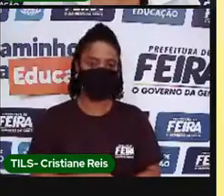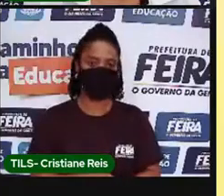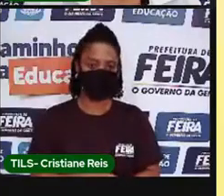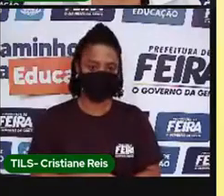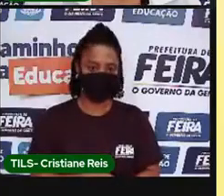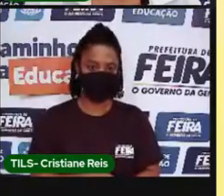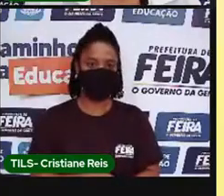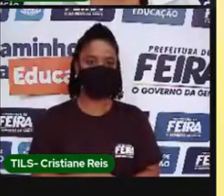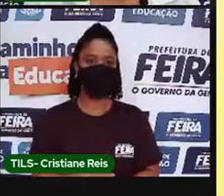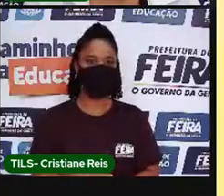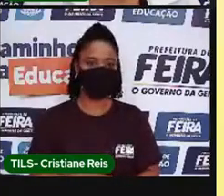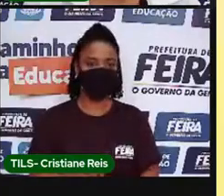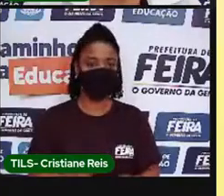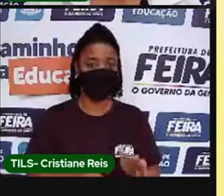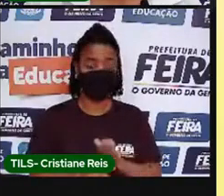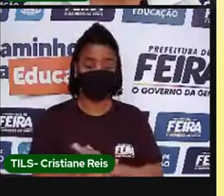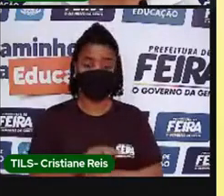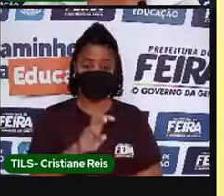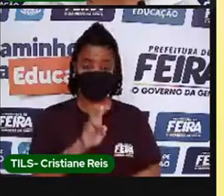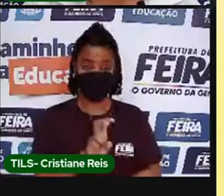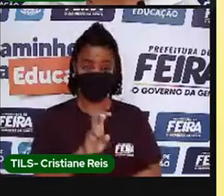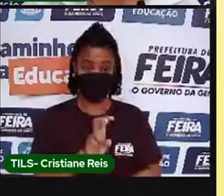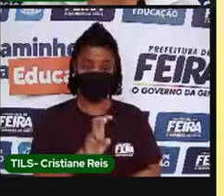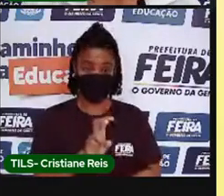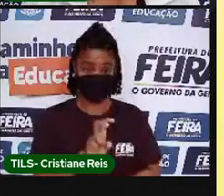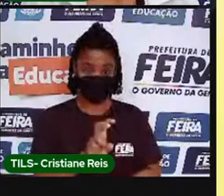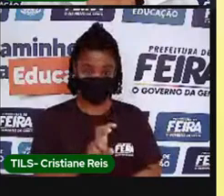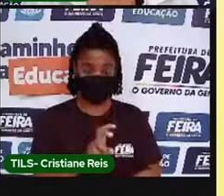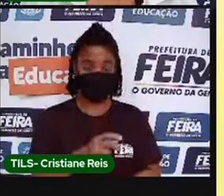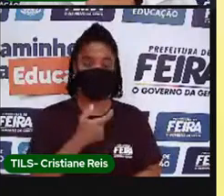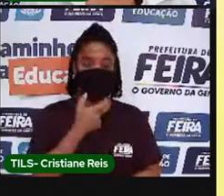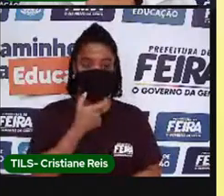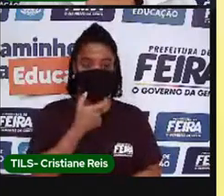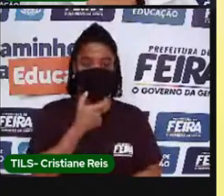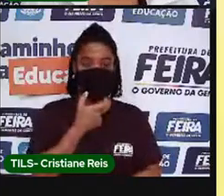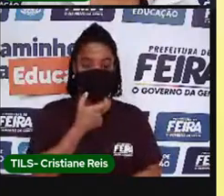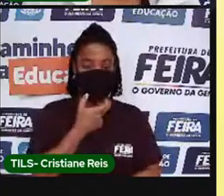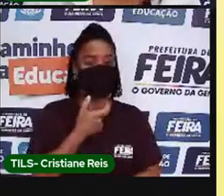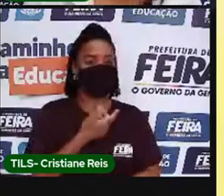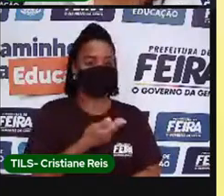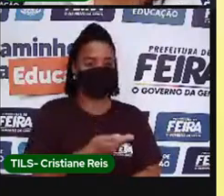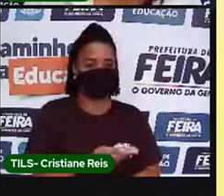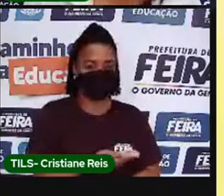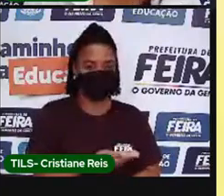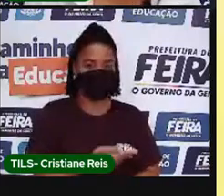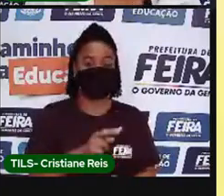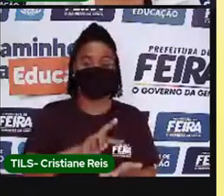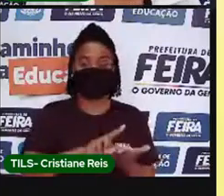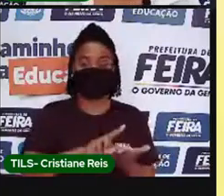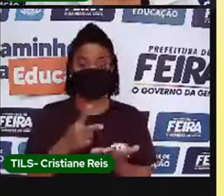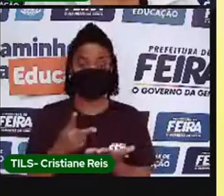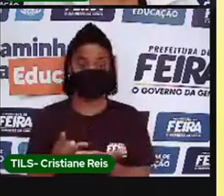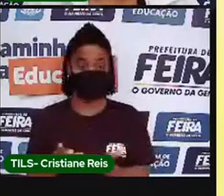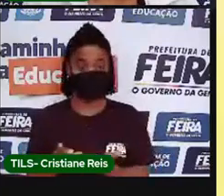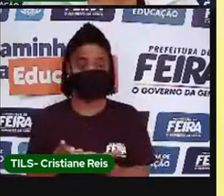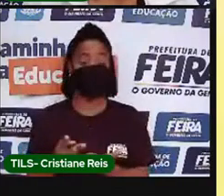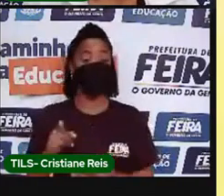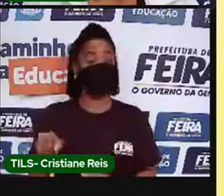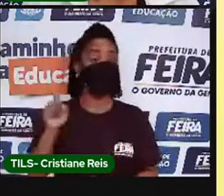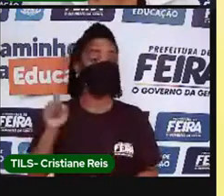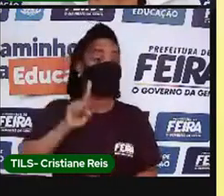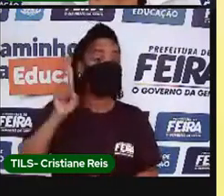é celebrado o dia da independência nos Estados Unidos?